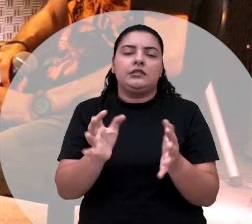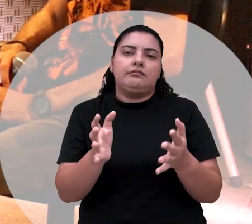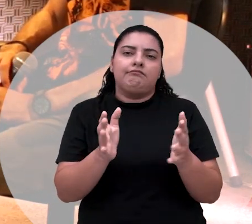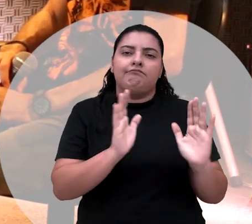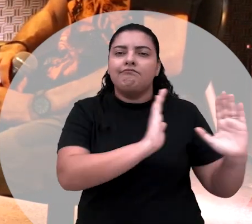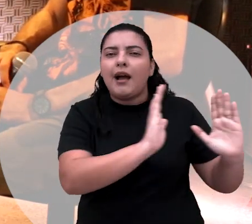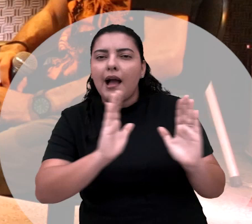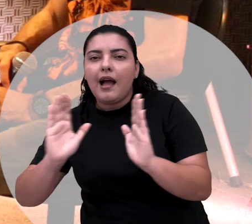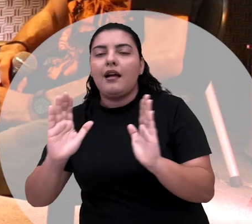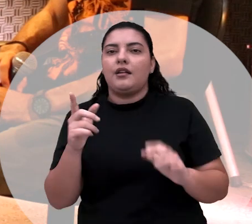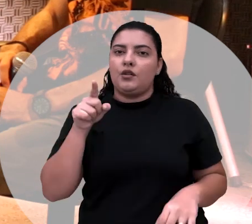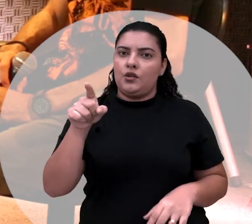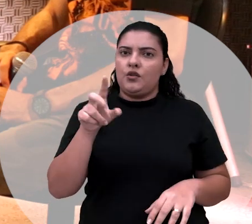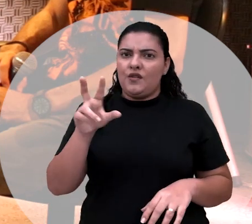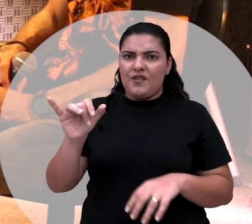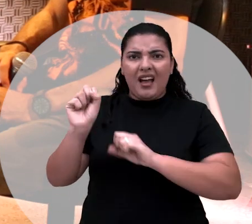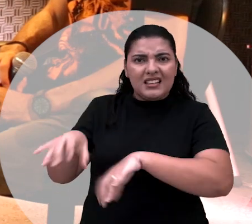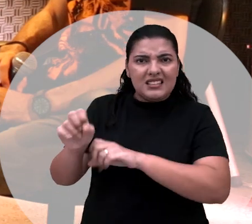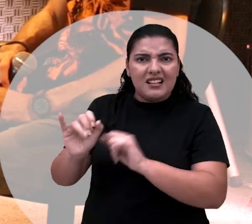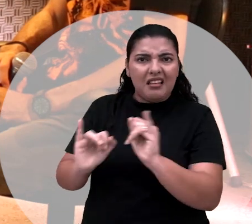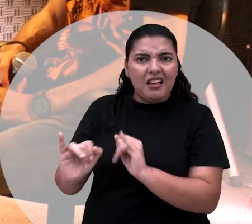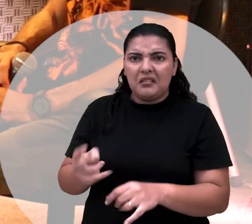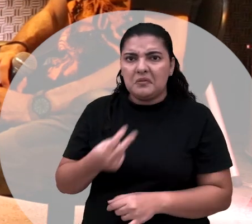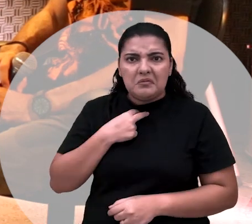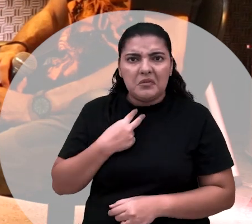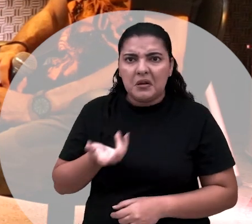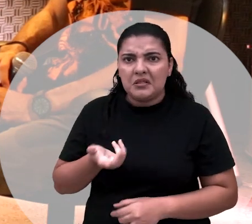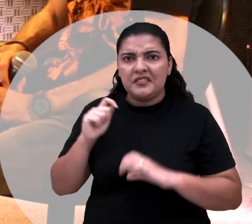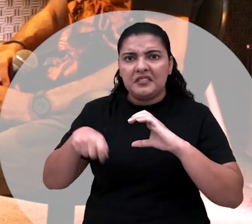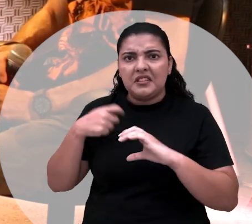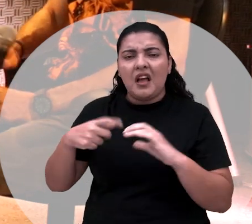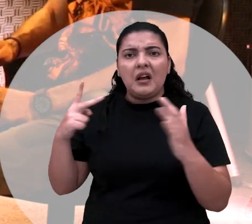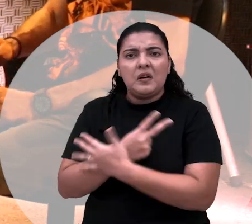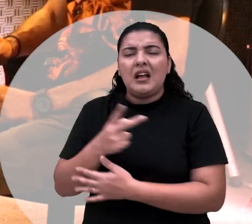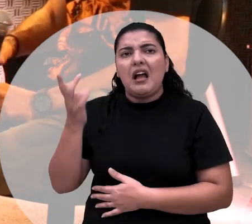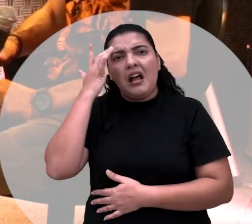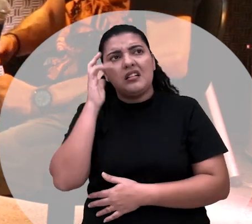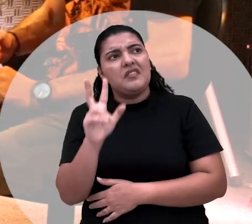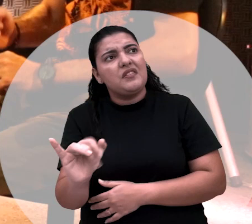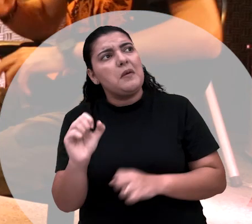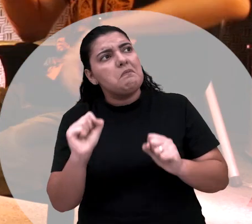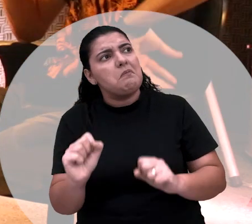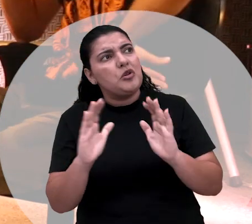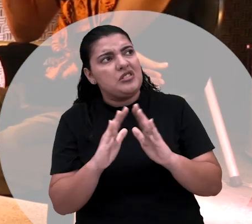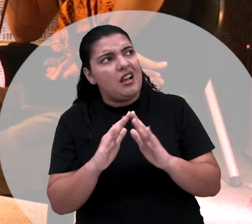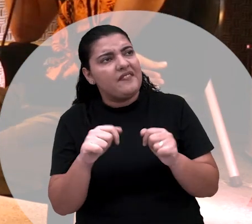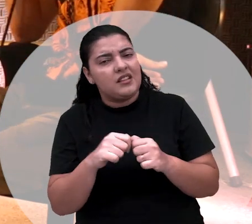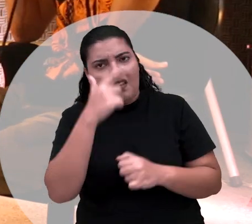Por quê? Porque você vai ensinar isso dentro de uma internet, num vídeo. que vai acontecer? Aquela pessoa acha que vai poder fazer em casa.